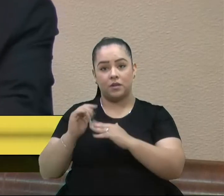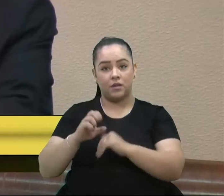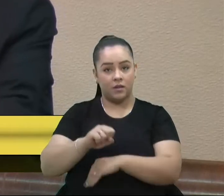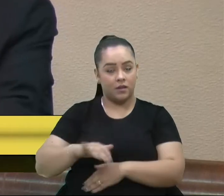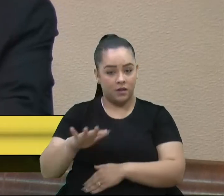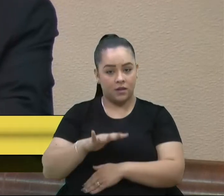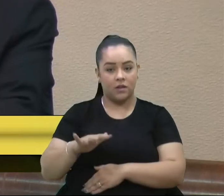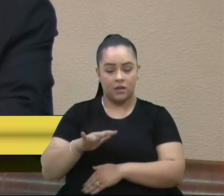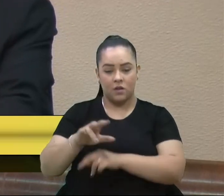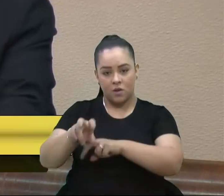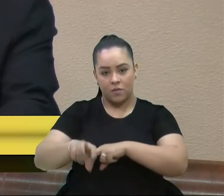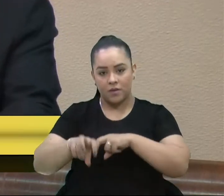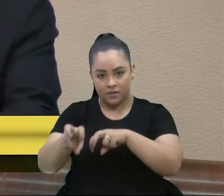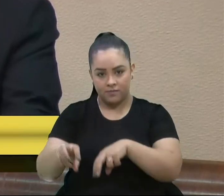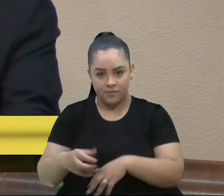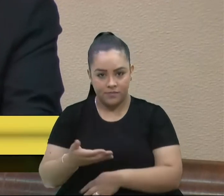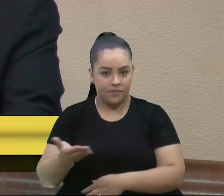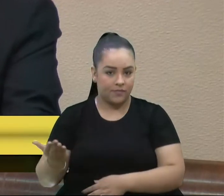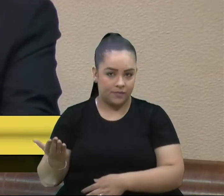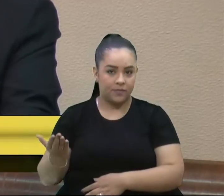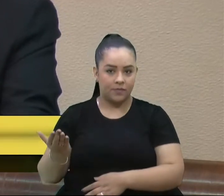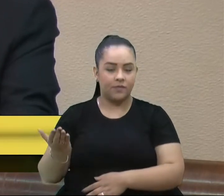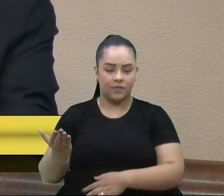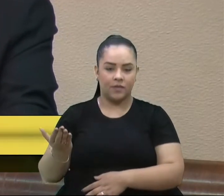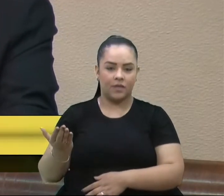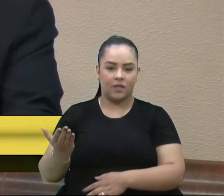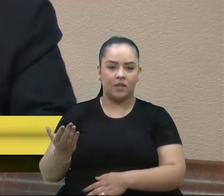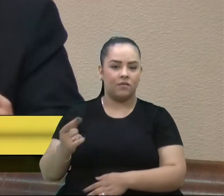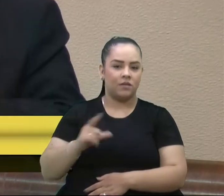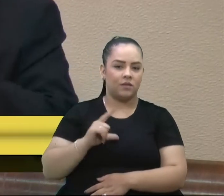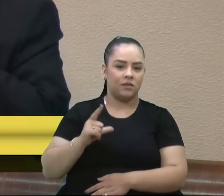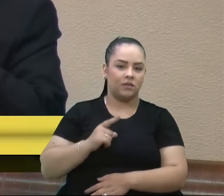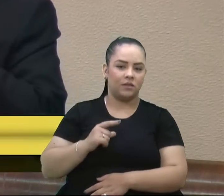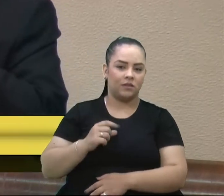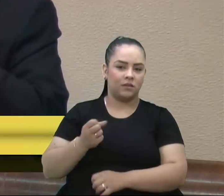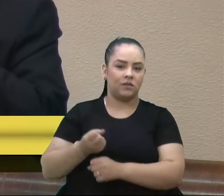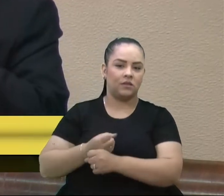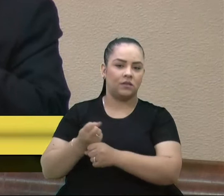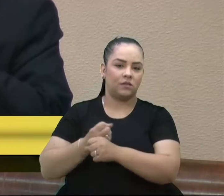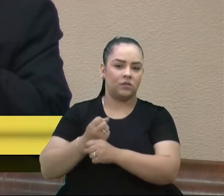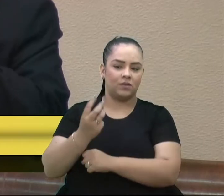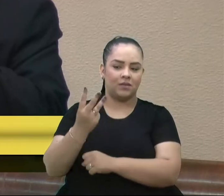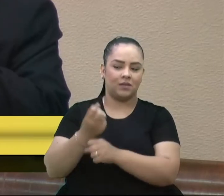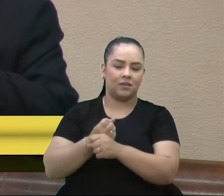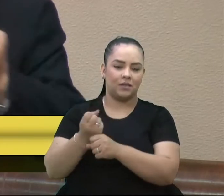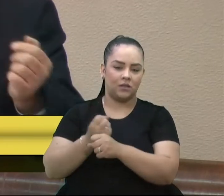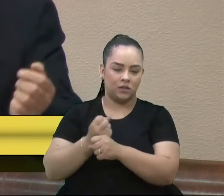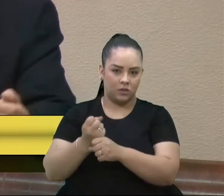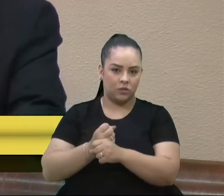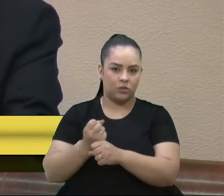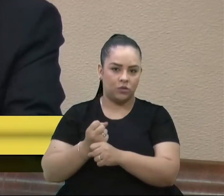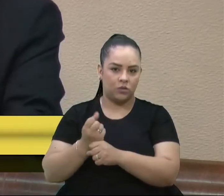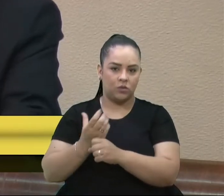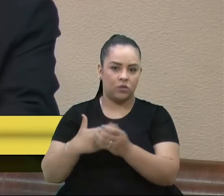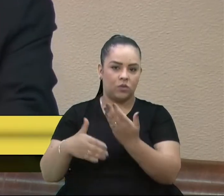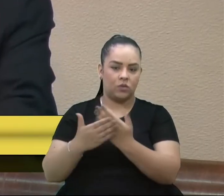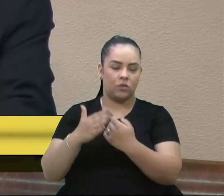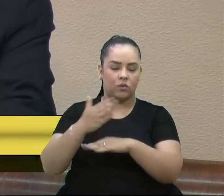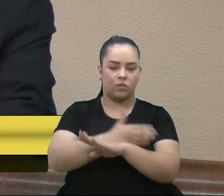seriam distribuídas ao longo de três anos de formação em turno integral,